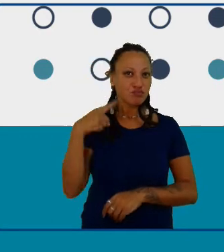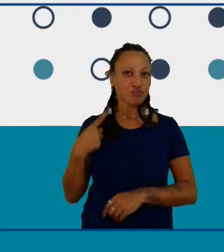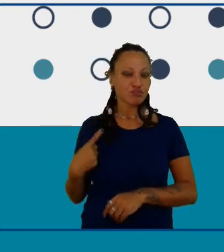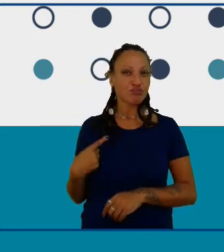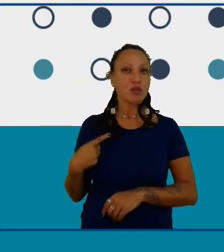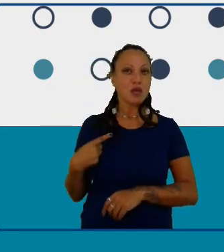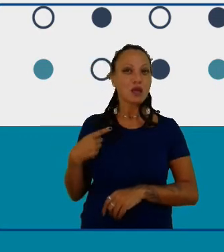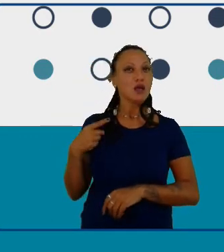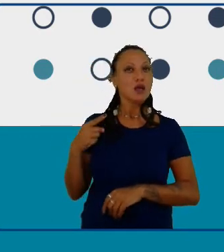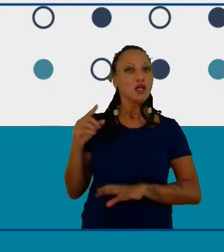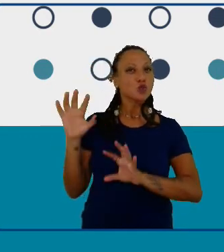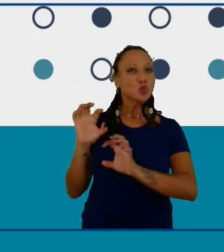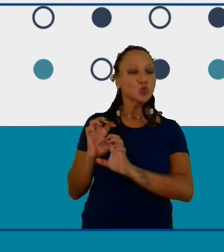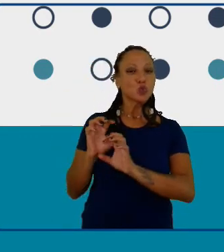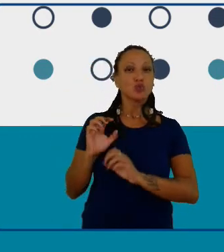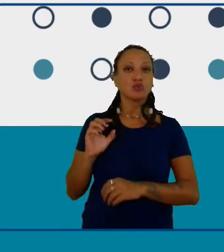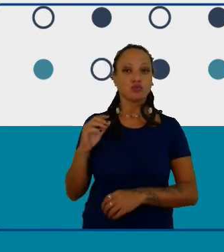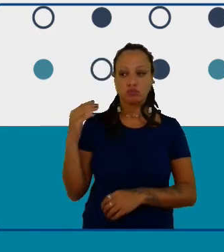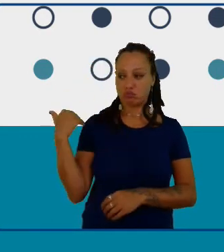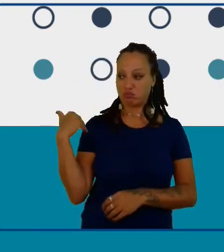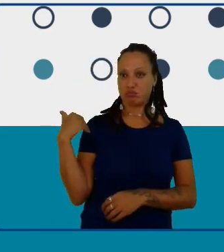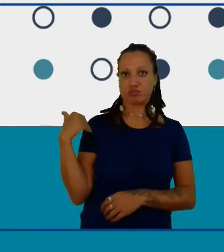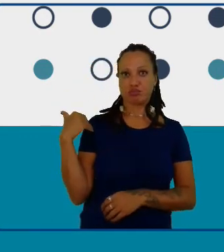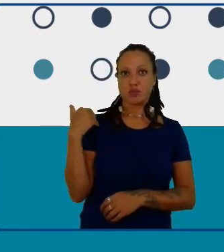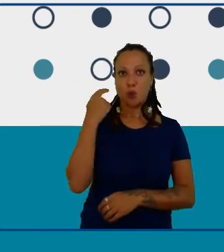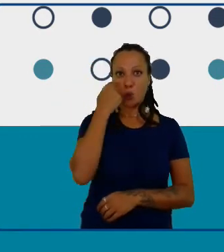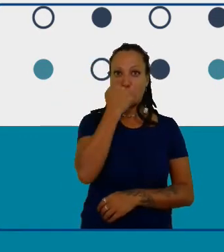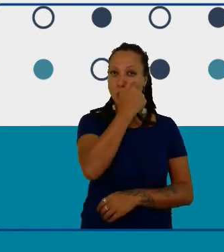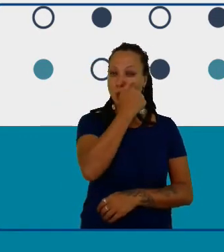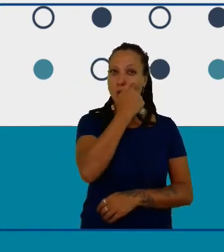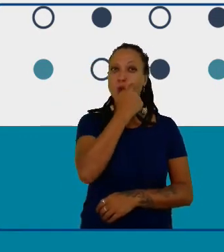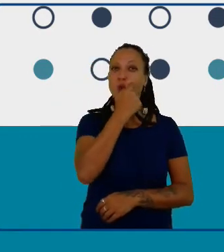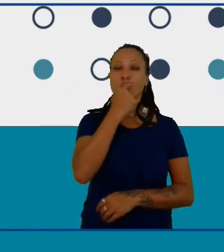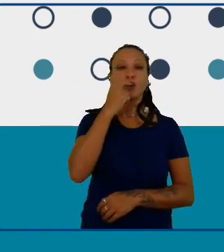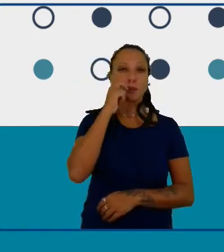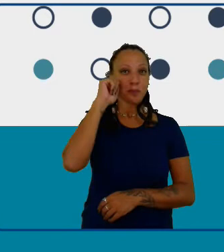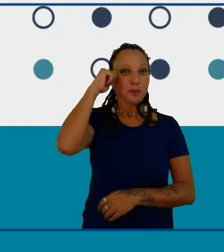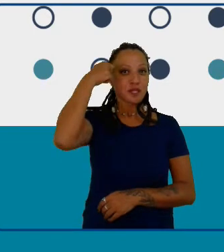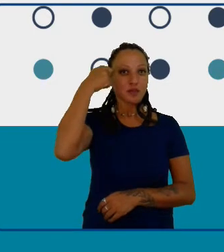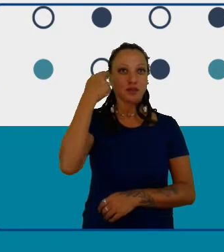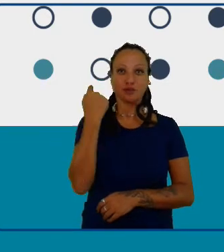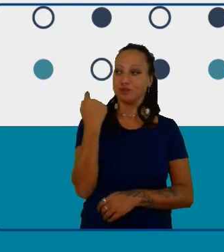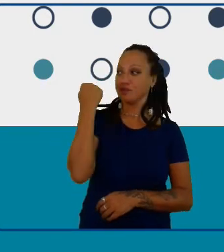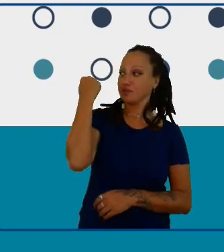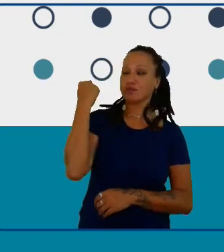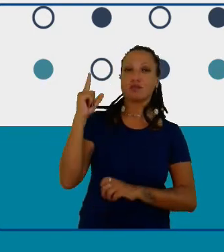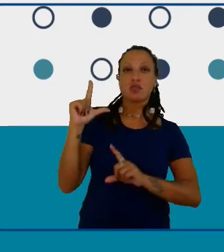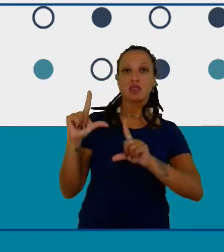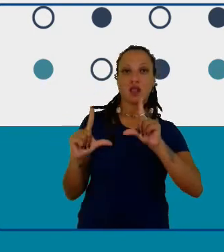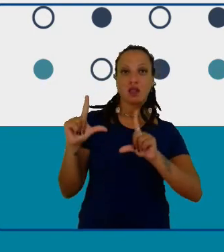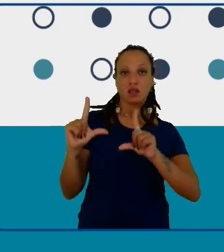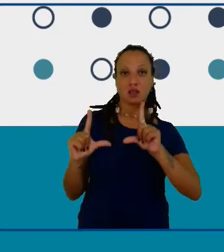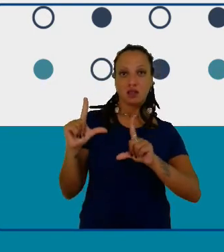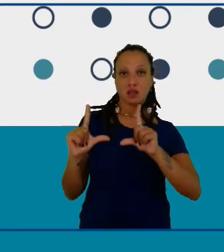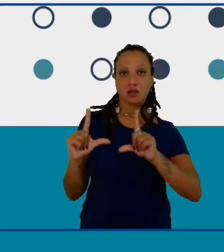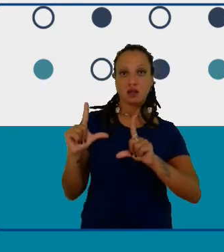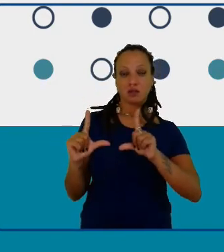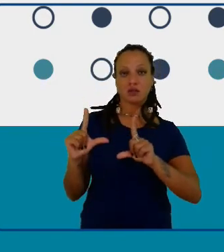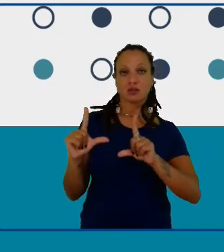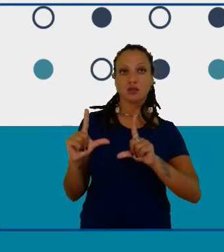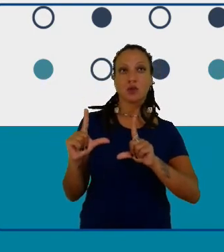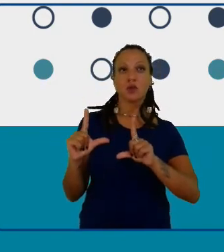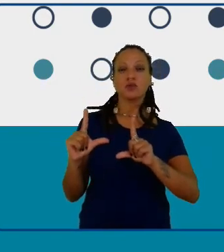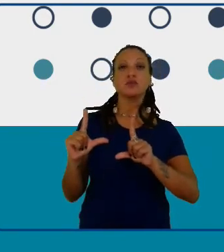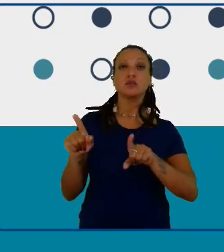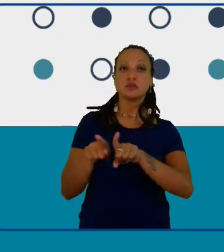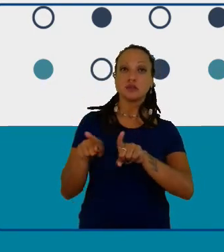compridos e olhos negros atrás de mim eu tenho uma televisão uma janela